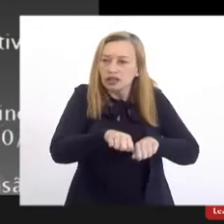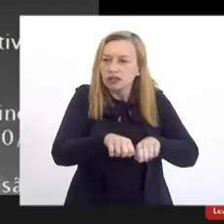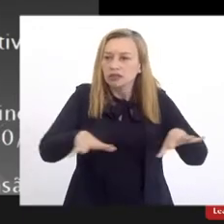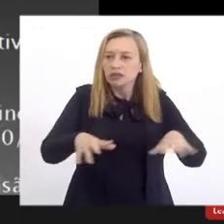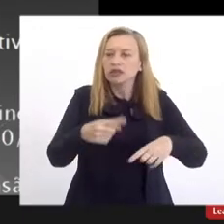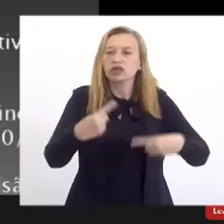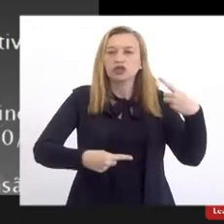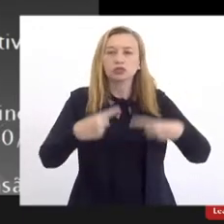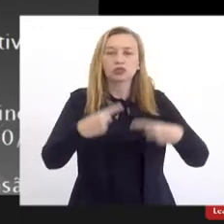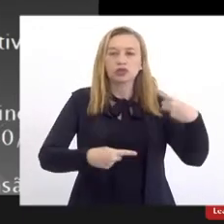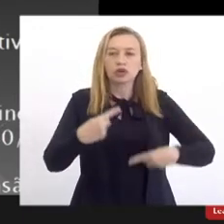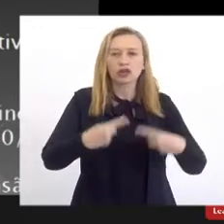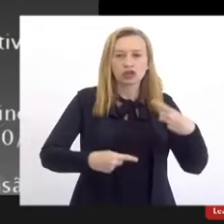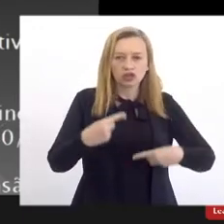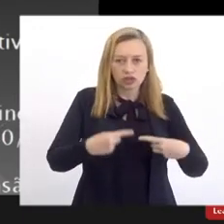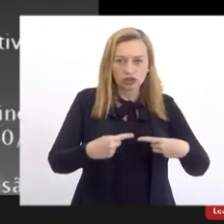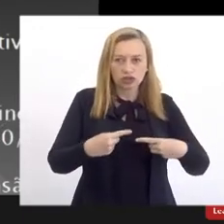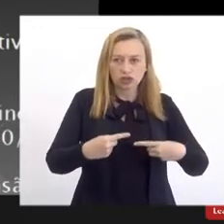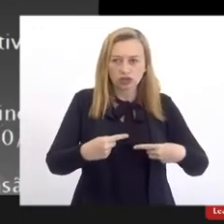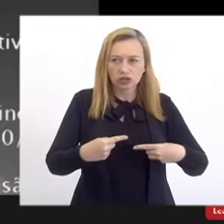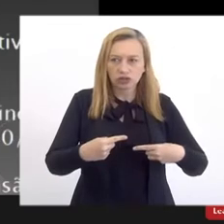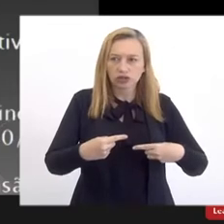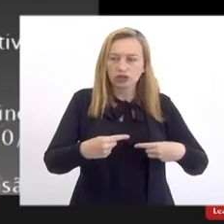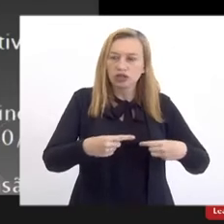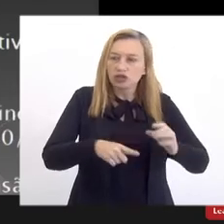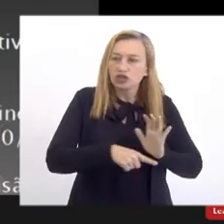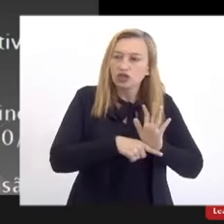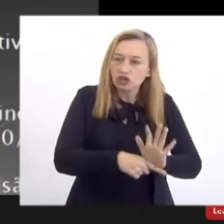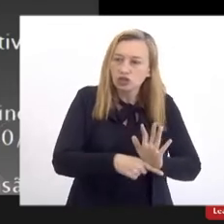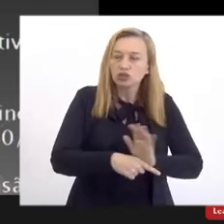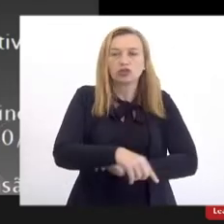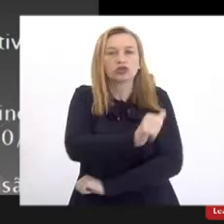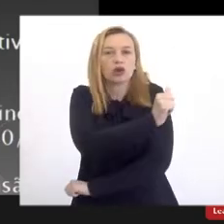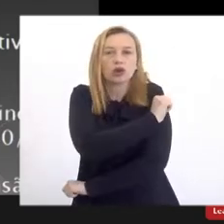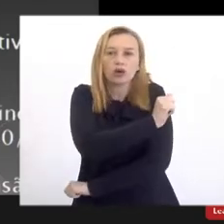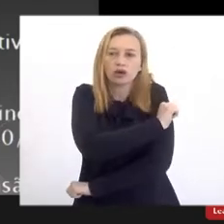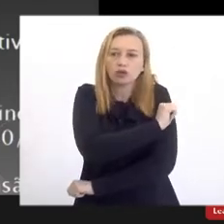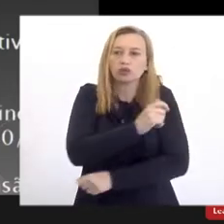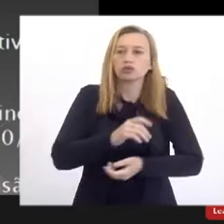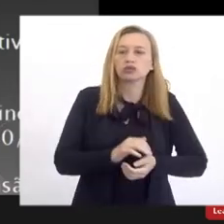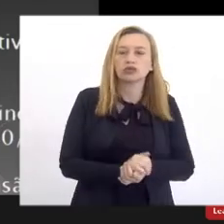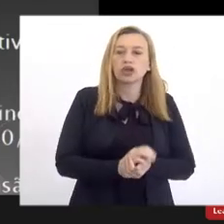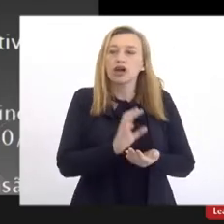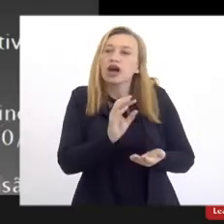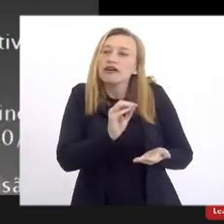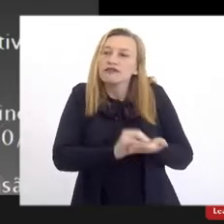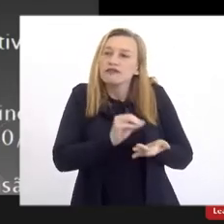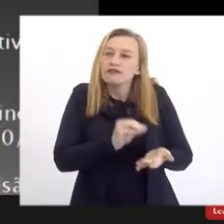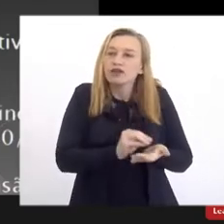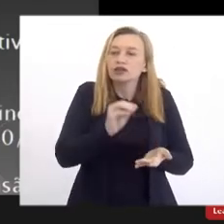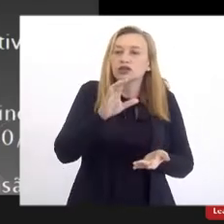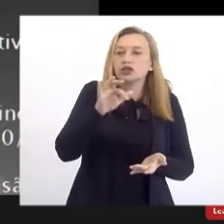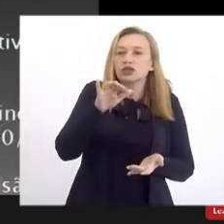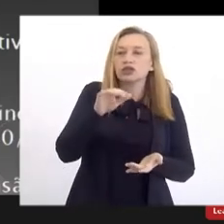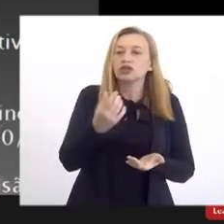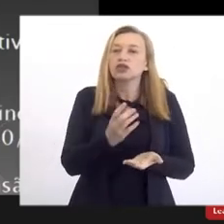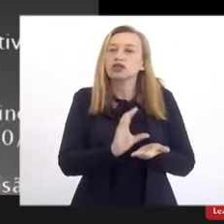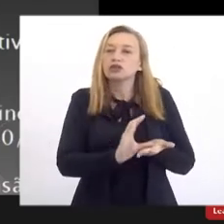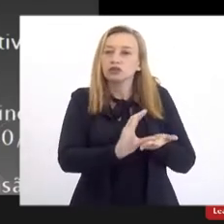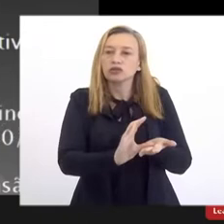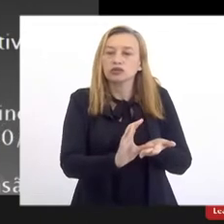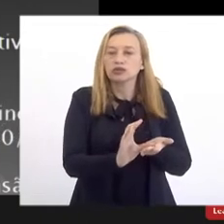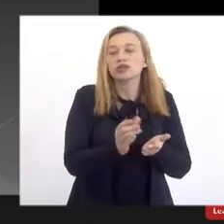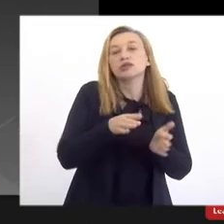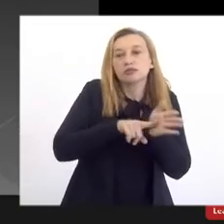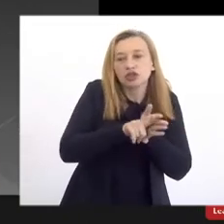políticas de assistência estudantil, a falta de bolsas de pesquisa, de extensão,